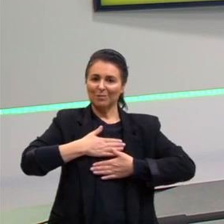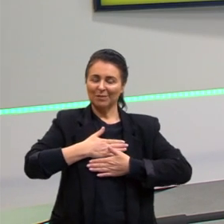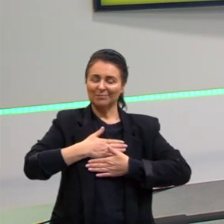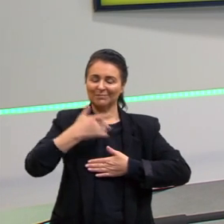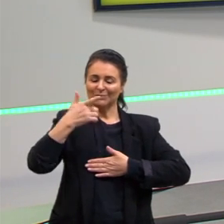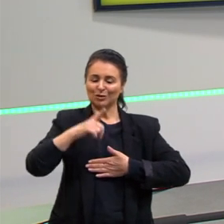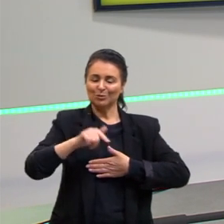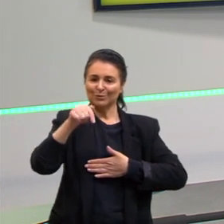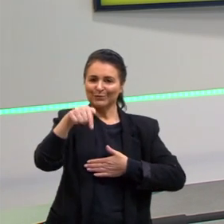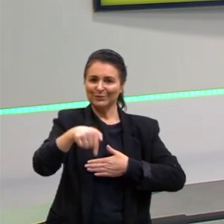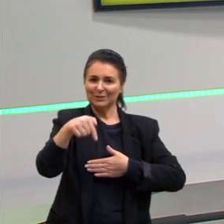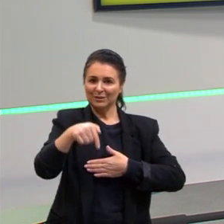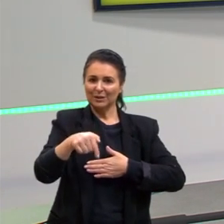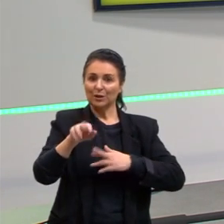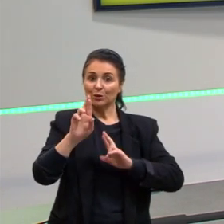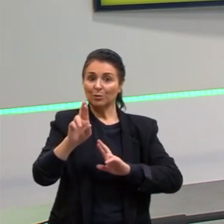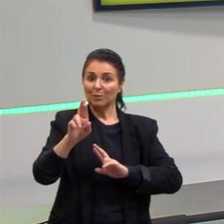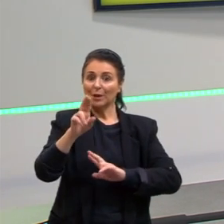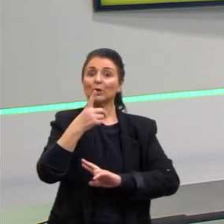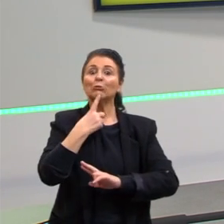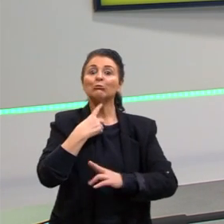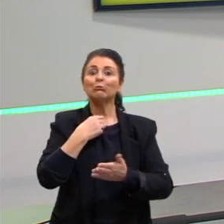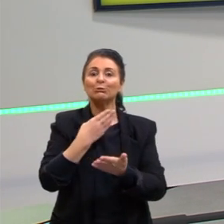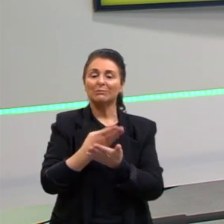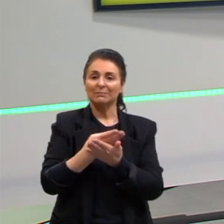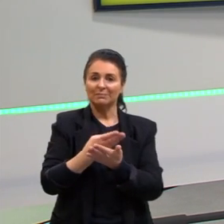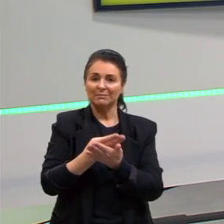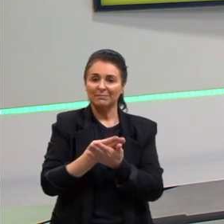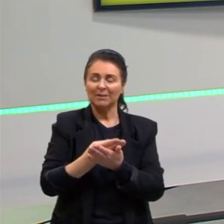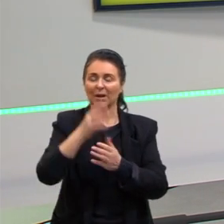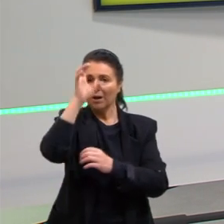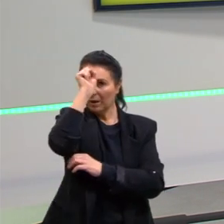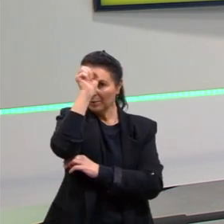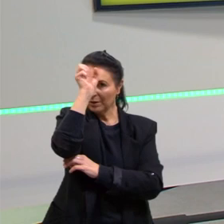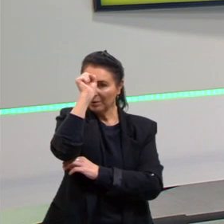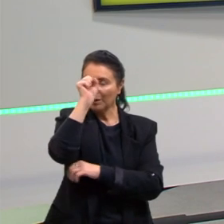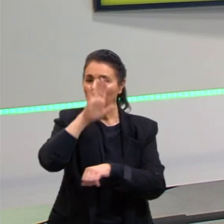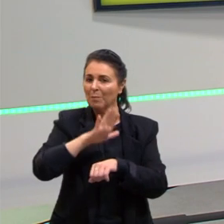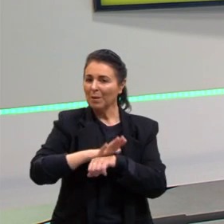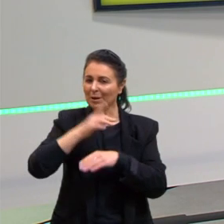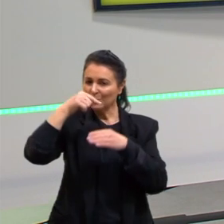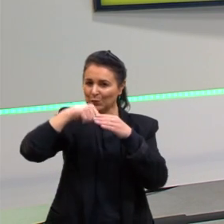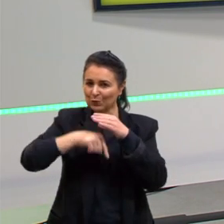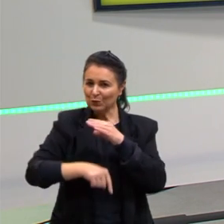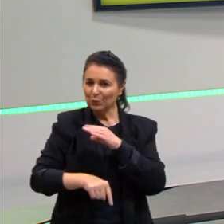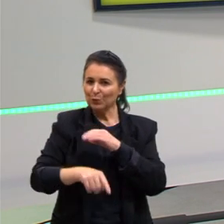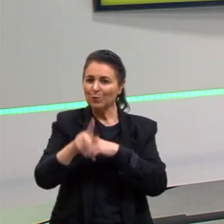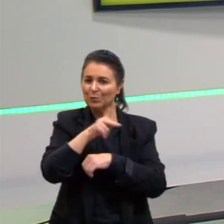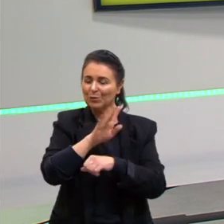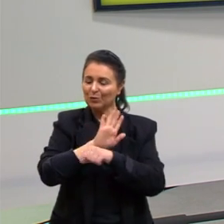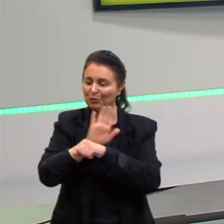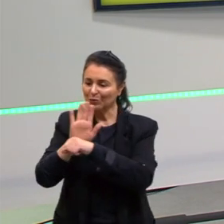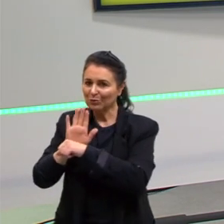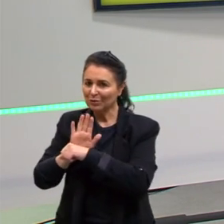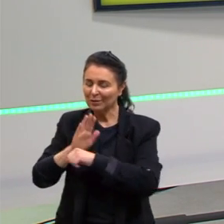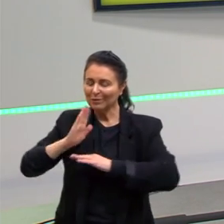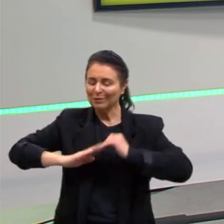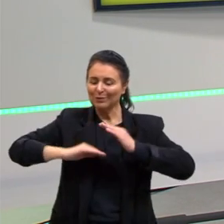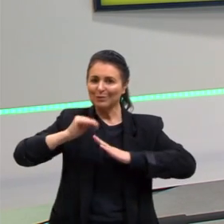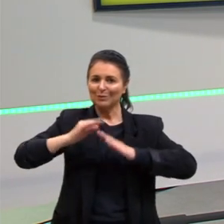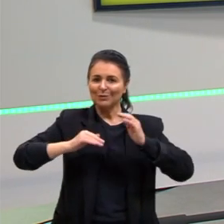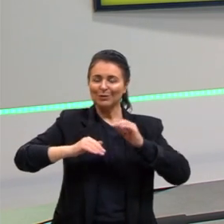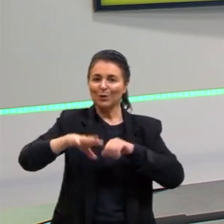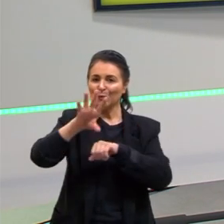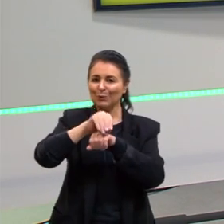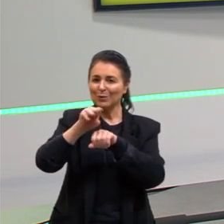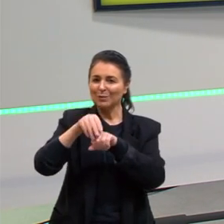novamente com vocês, espero que vocês tenham gostado, espero que vocês tenham aprendido um pouquinho mais, que eu tenha contribuído aí na construção do conhecimento